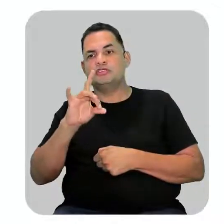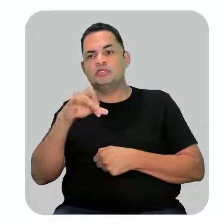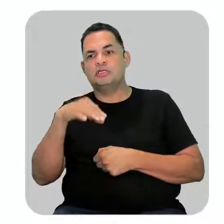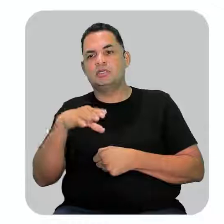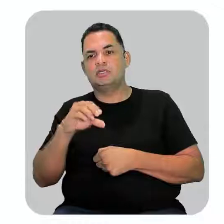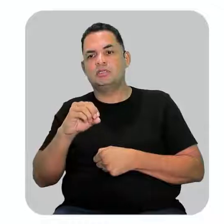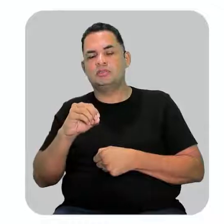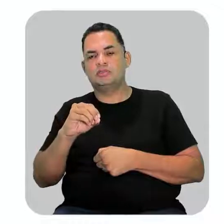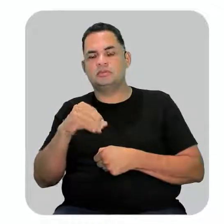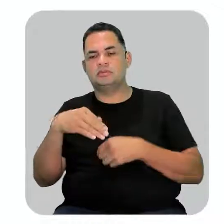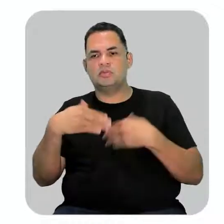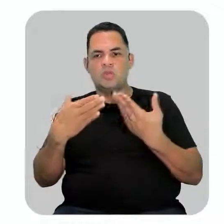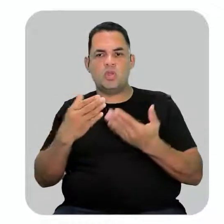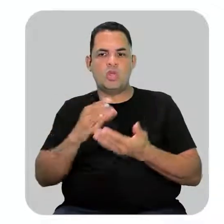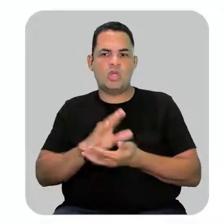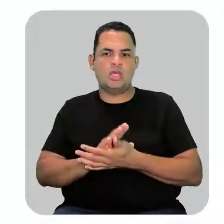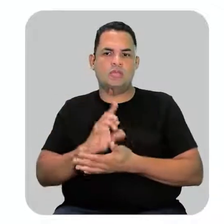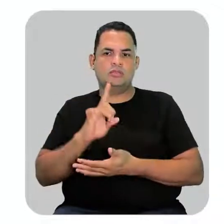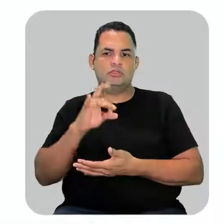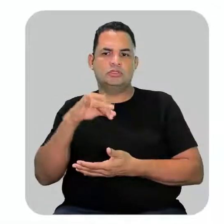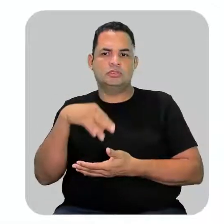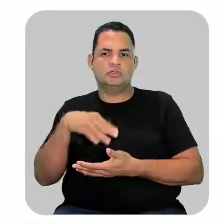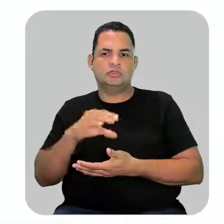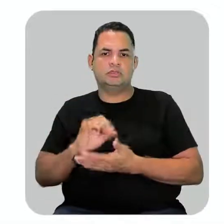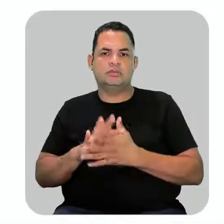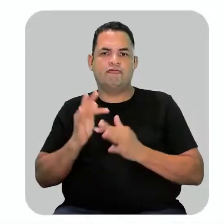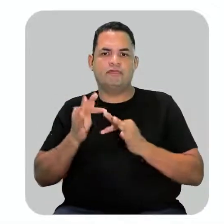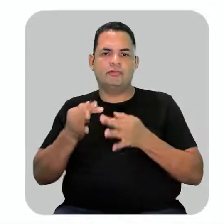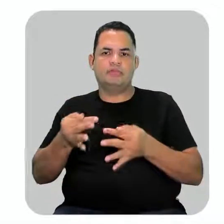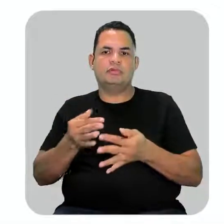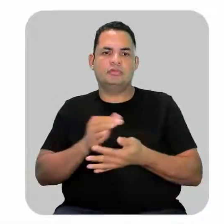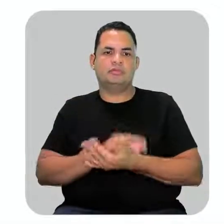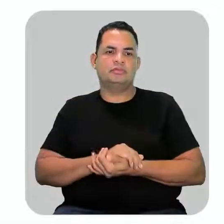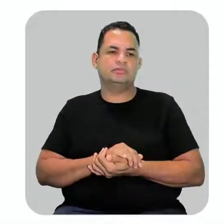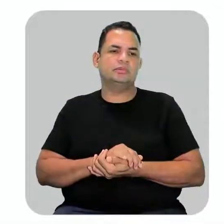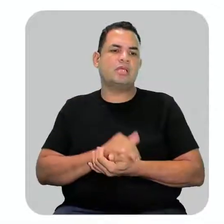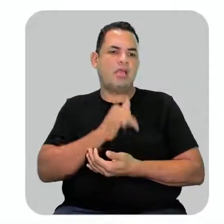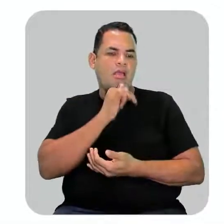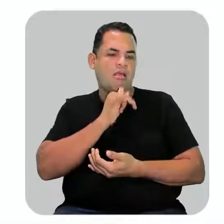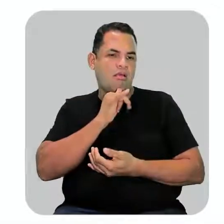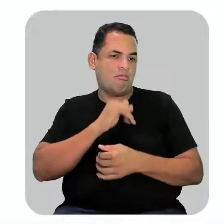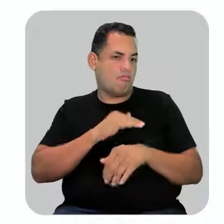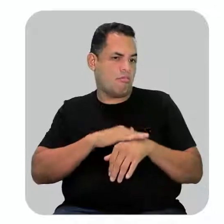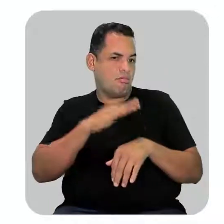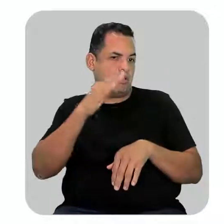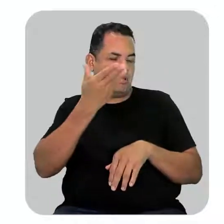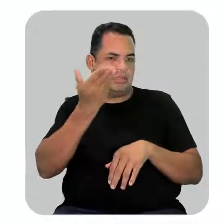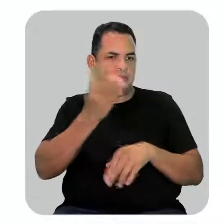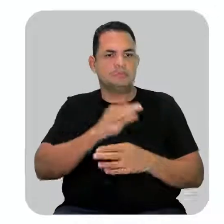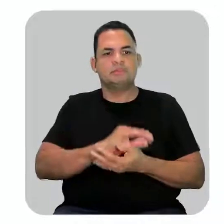é justamente colocar o dieno no final tem mais exemplo olha só aqui